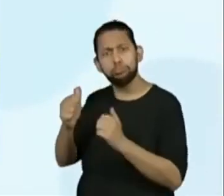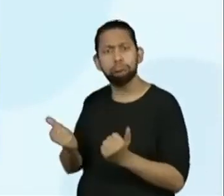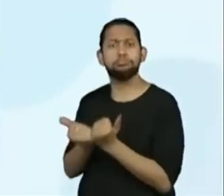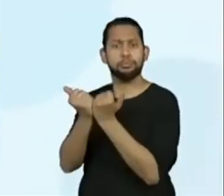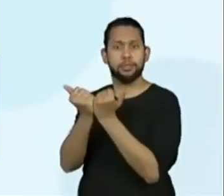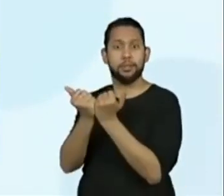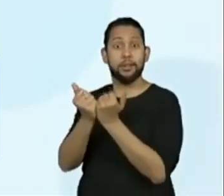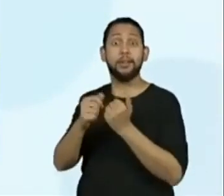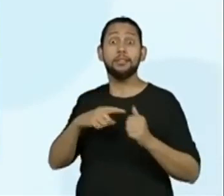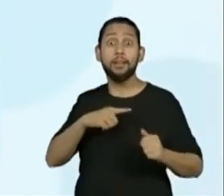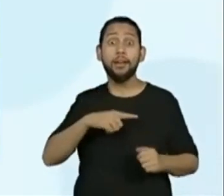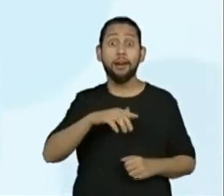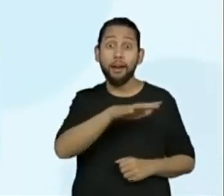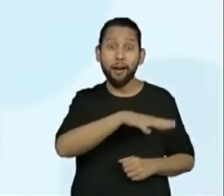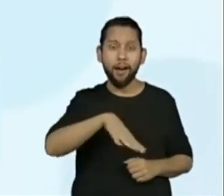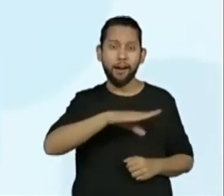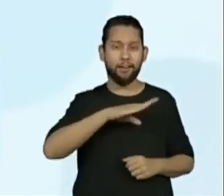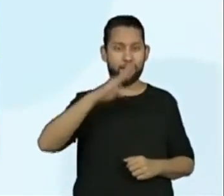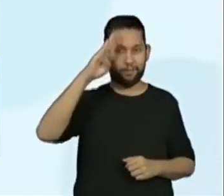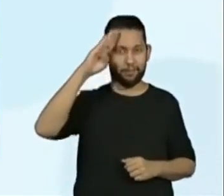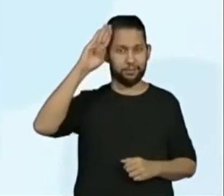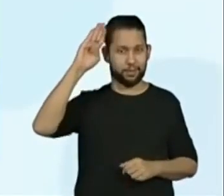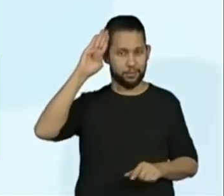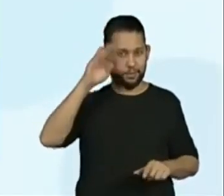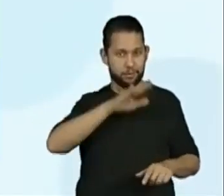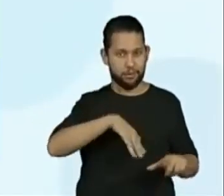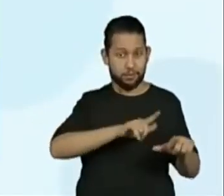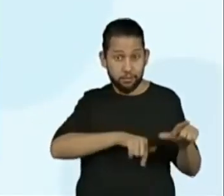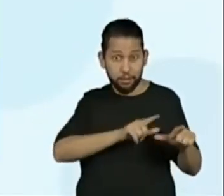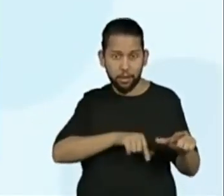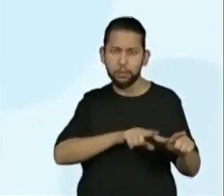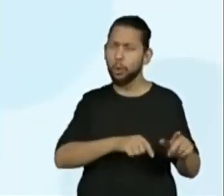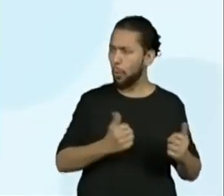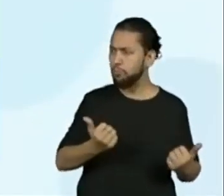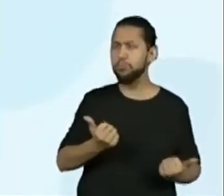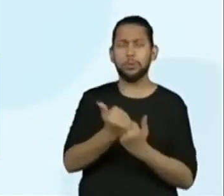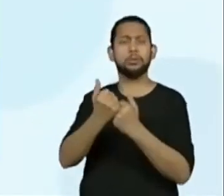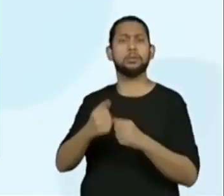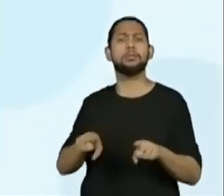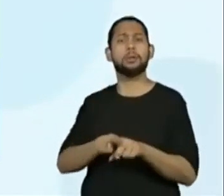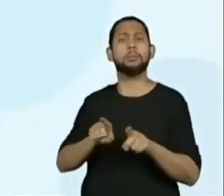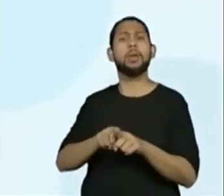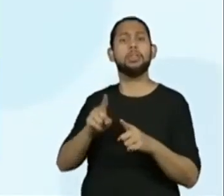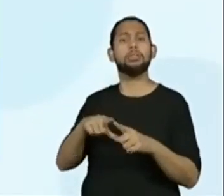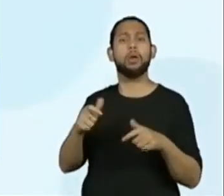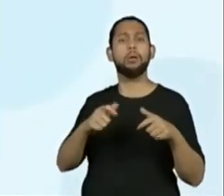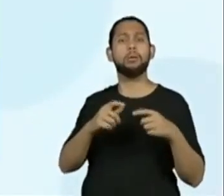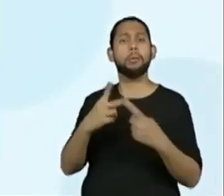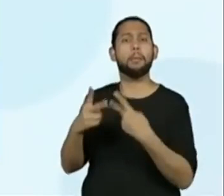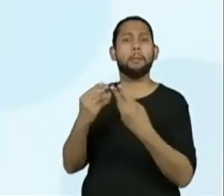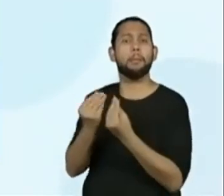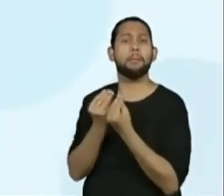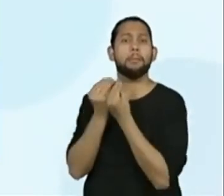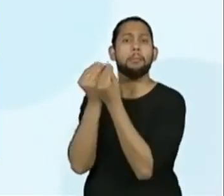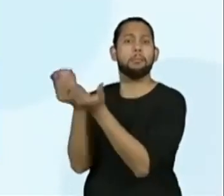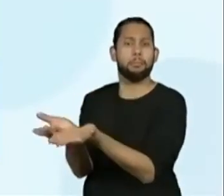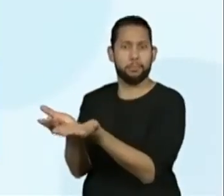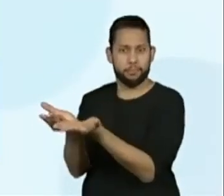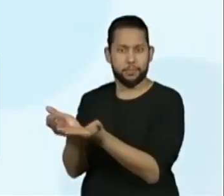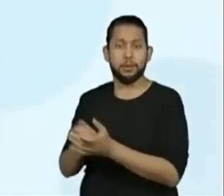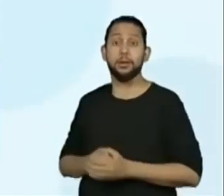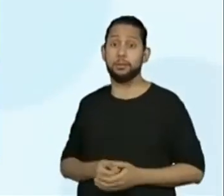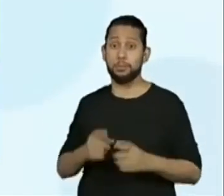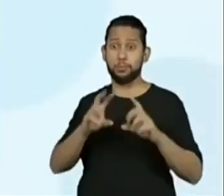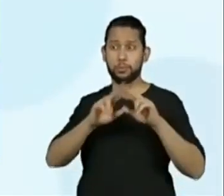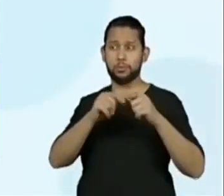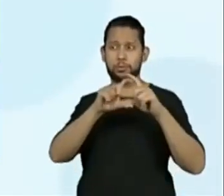de Letras. Então, isso mesmo. Eles estão ligadíssimos, já entenderam bem o que é o título e o que é o olho da notícia, que nada mais é que